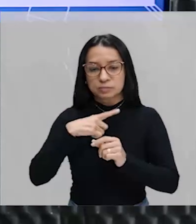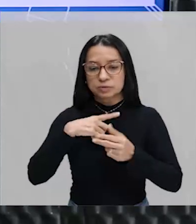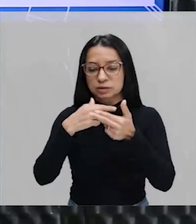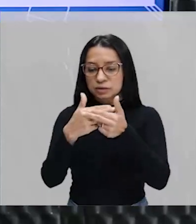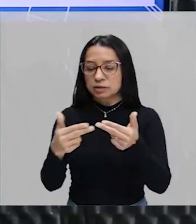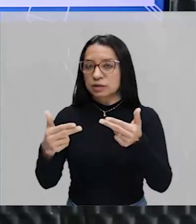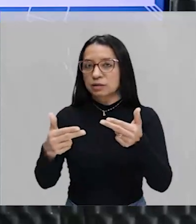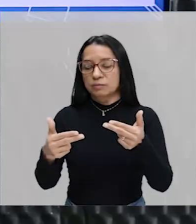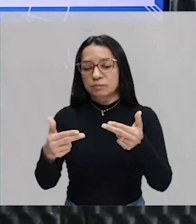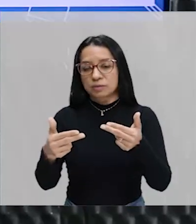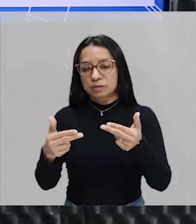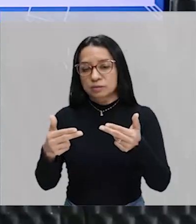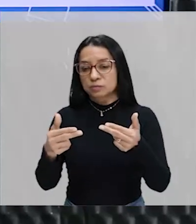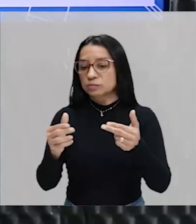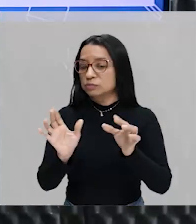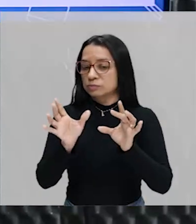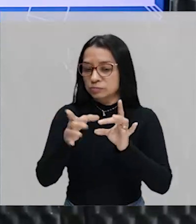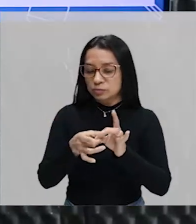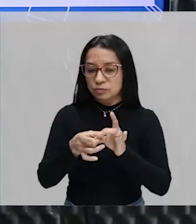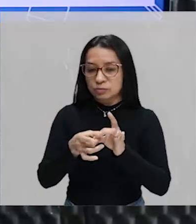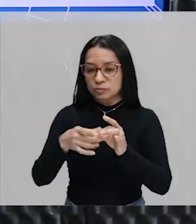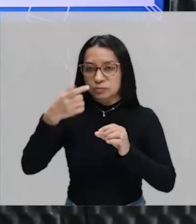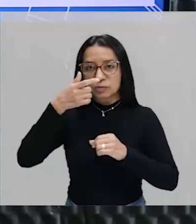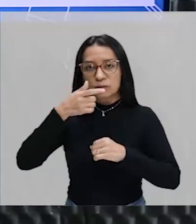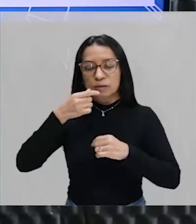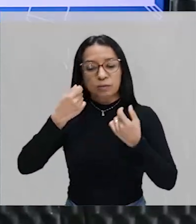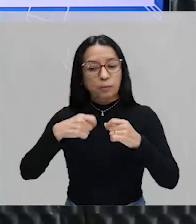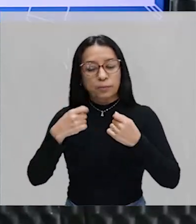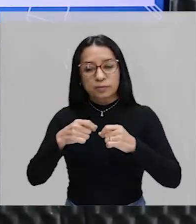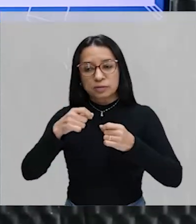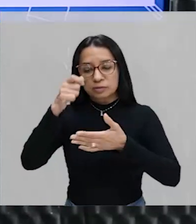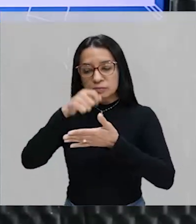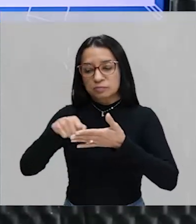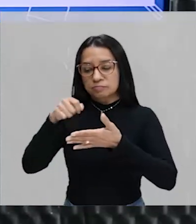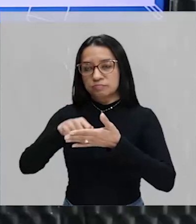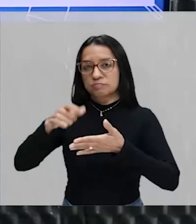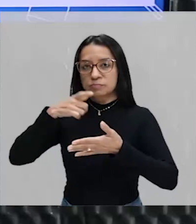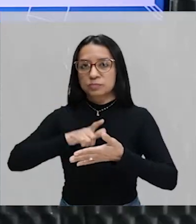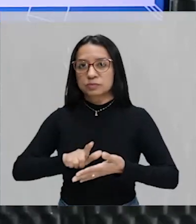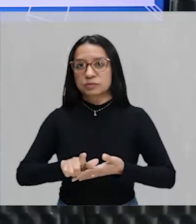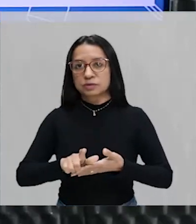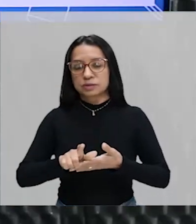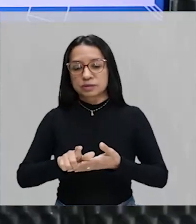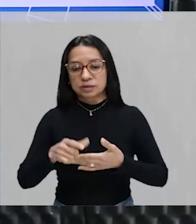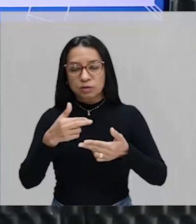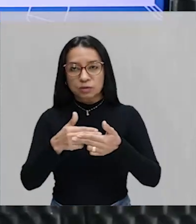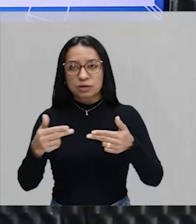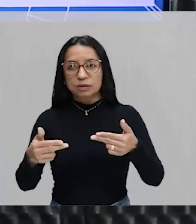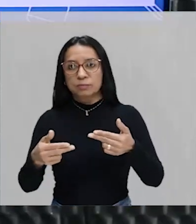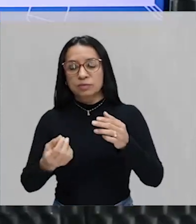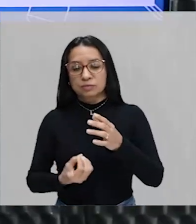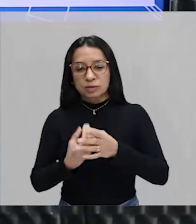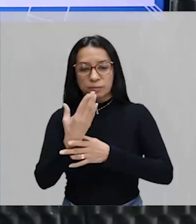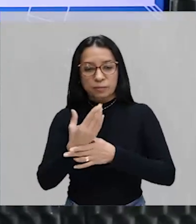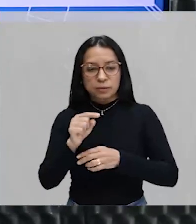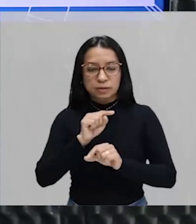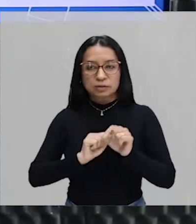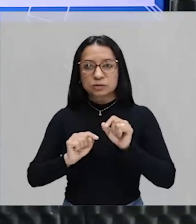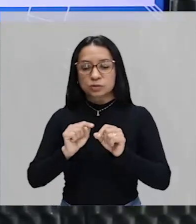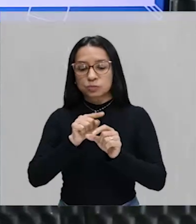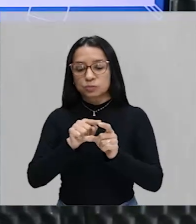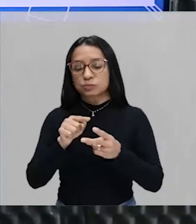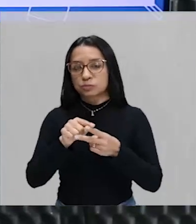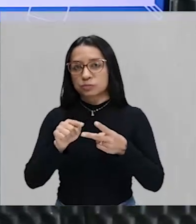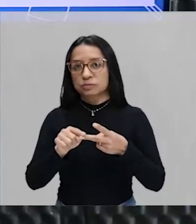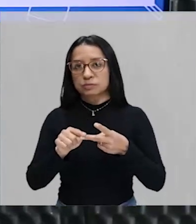elementos em comum e eu não preciso repeti-los na escrita. No caso, esse elemento que está aparecendo em ambos os conjuntos